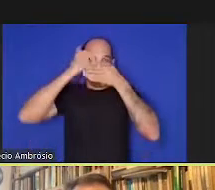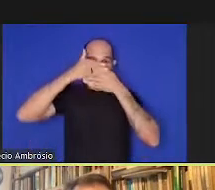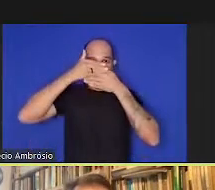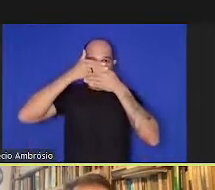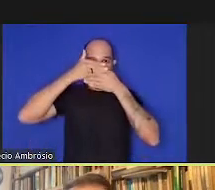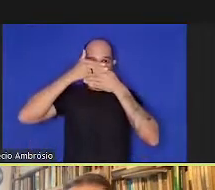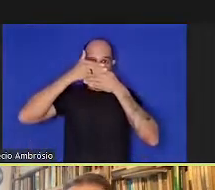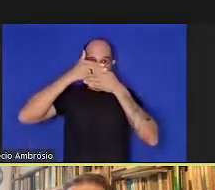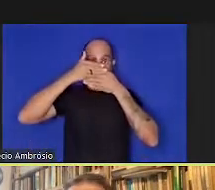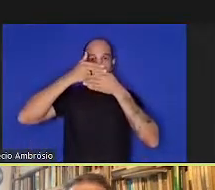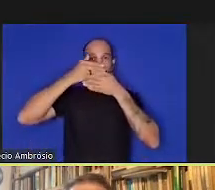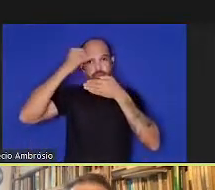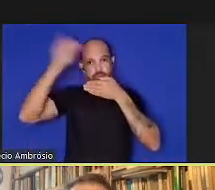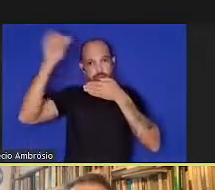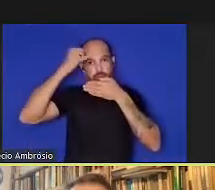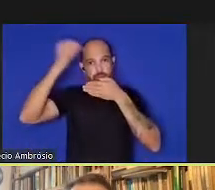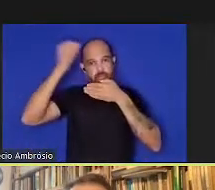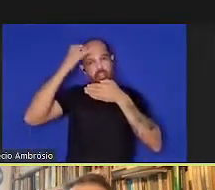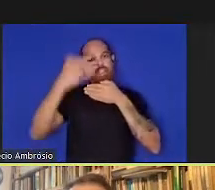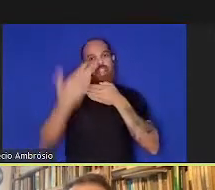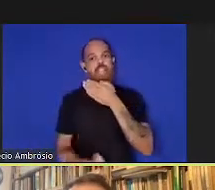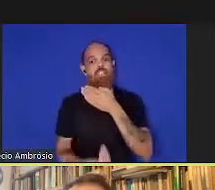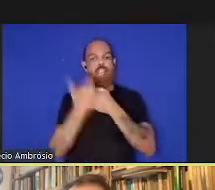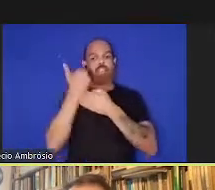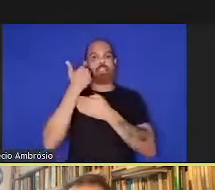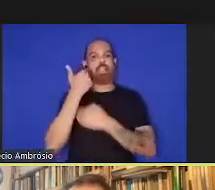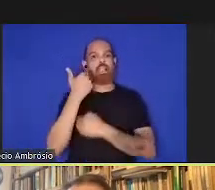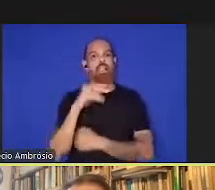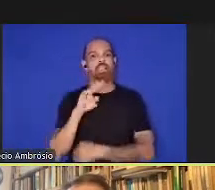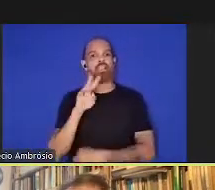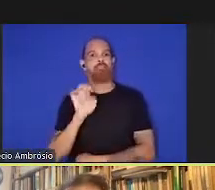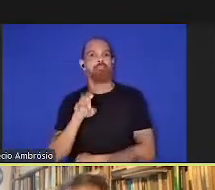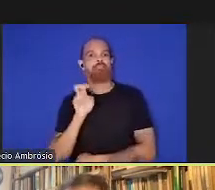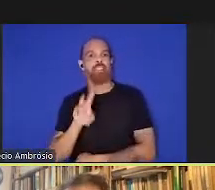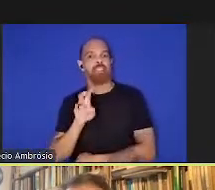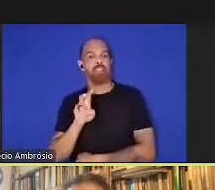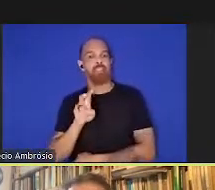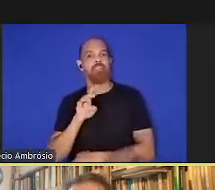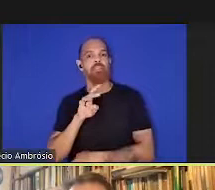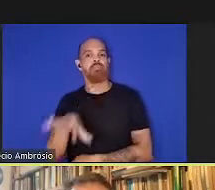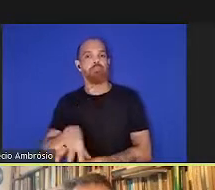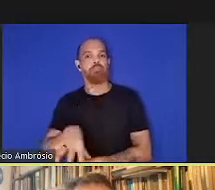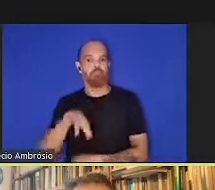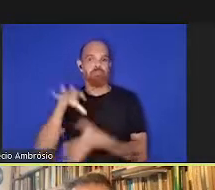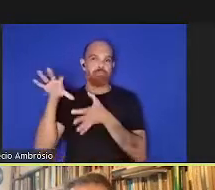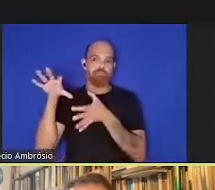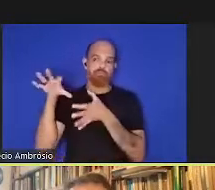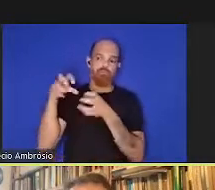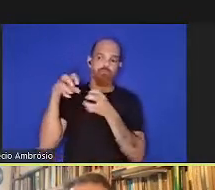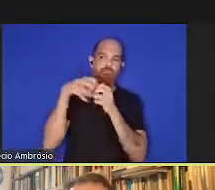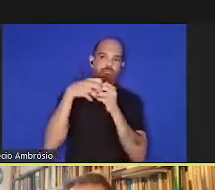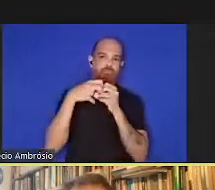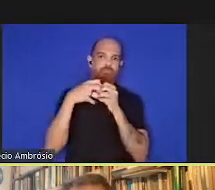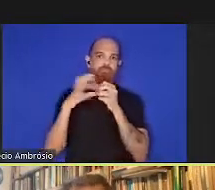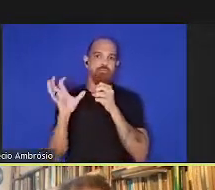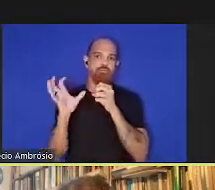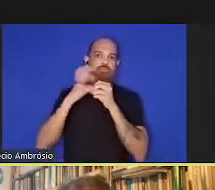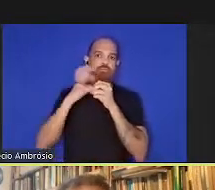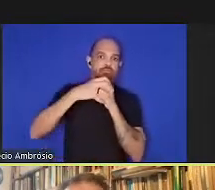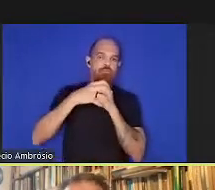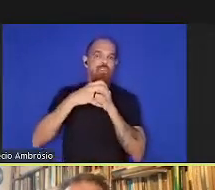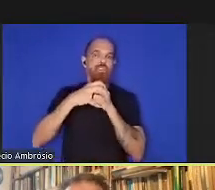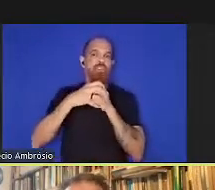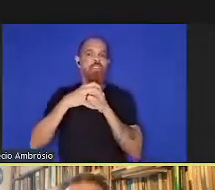essa entrada viral e esse acoplamento do vírus ao seu sistema respiratório.